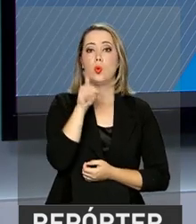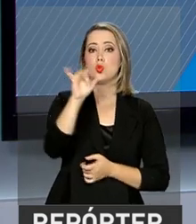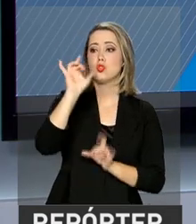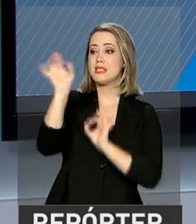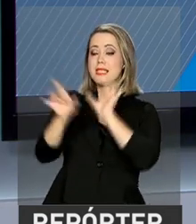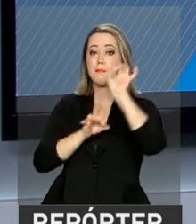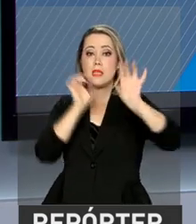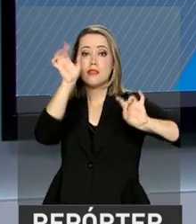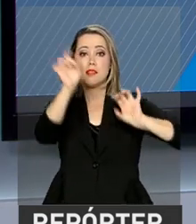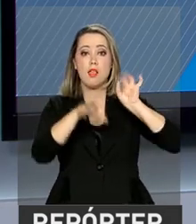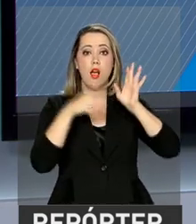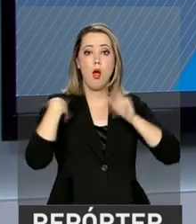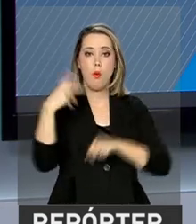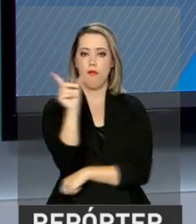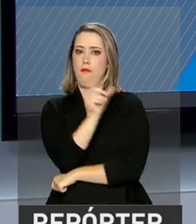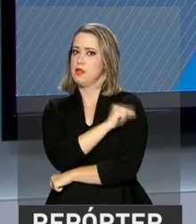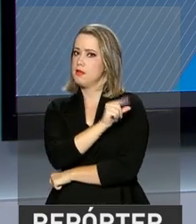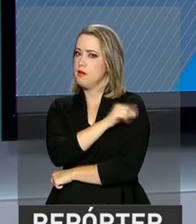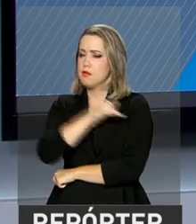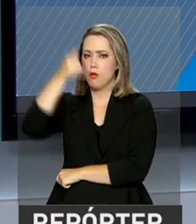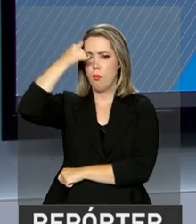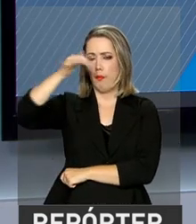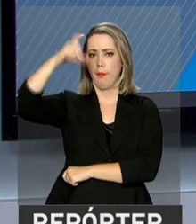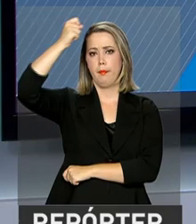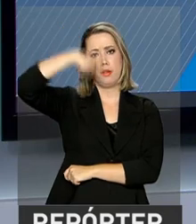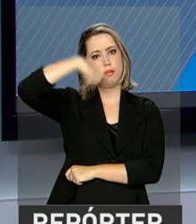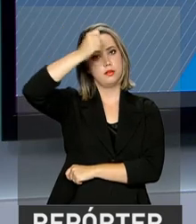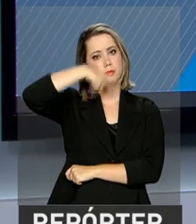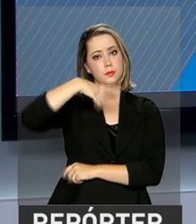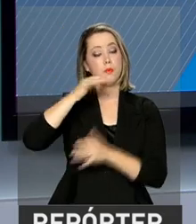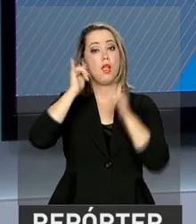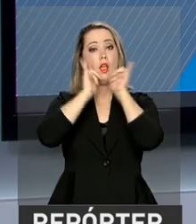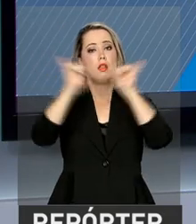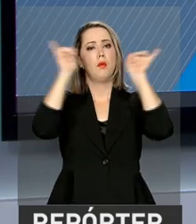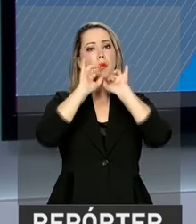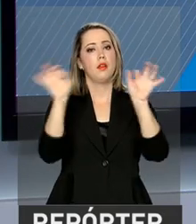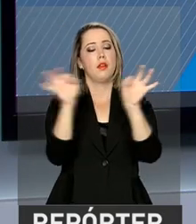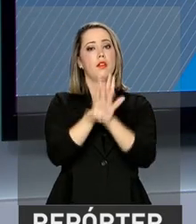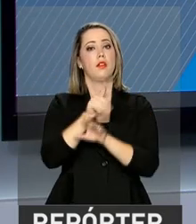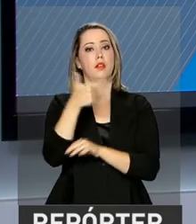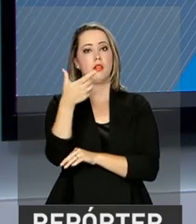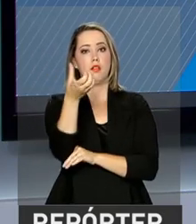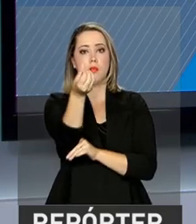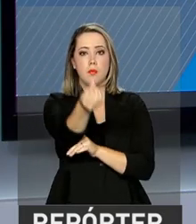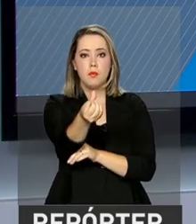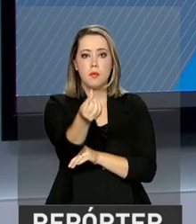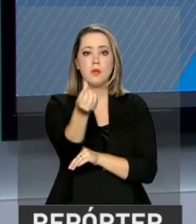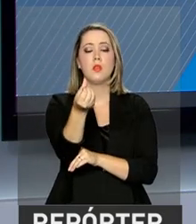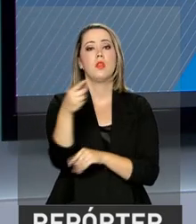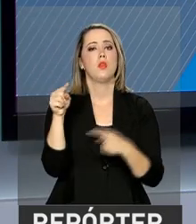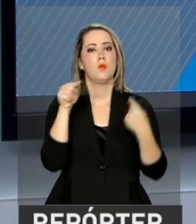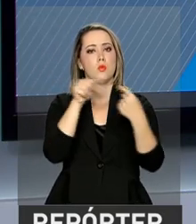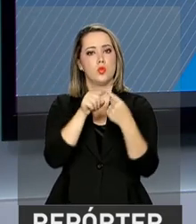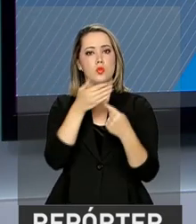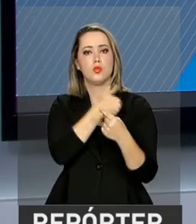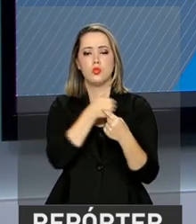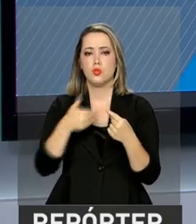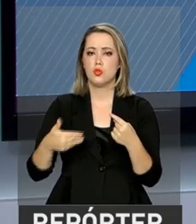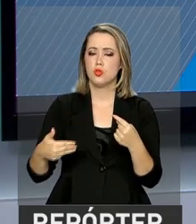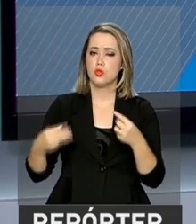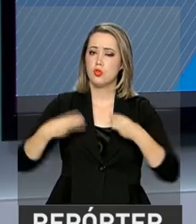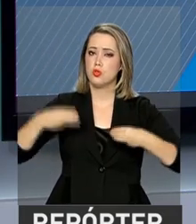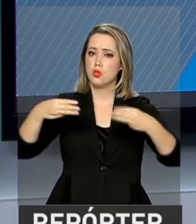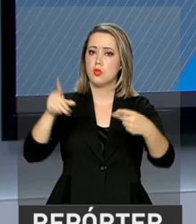mobilização nacional para vacinação contra a gripe. A campanha termina no próximo dia 26 e a meta do ministério é